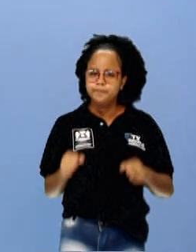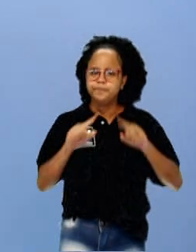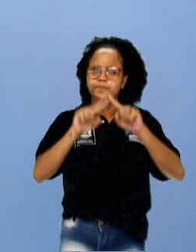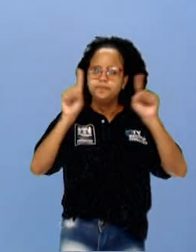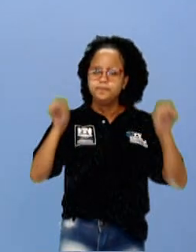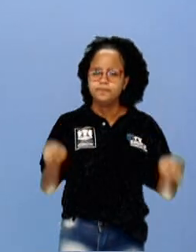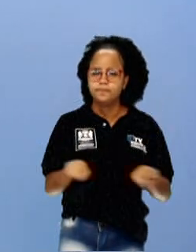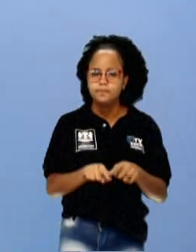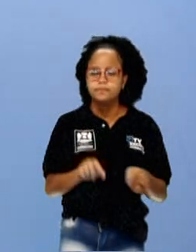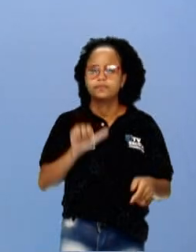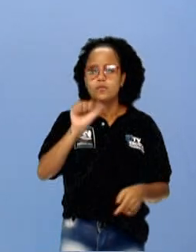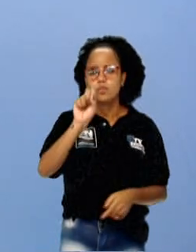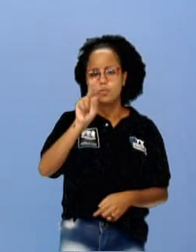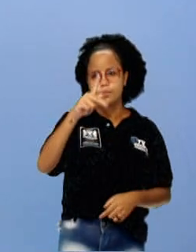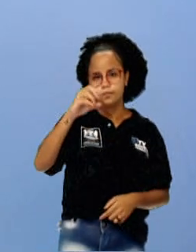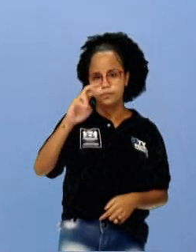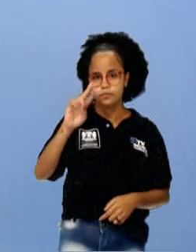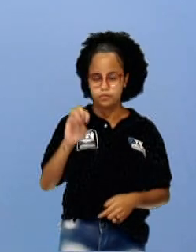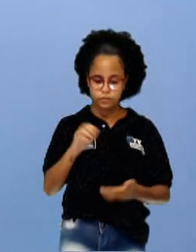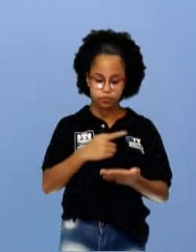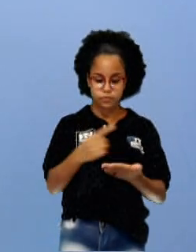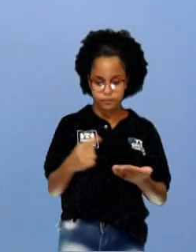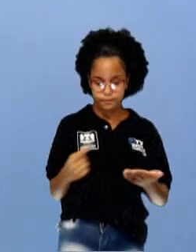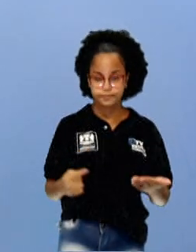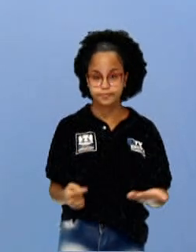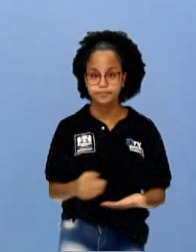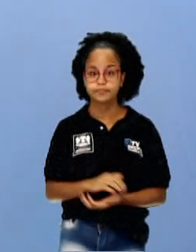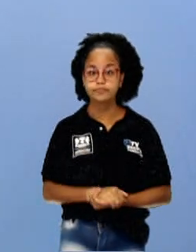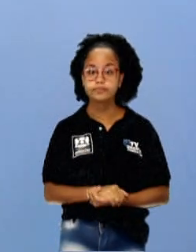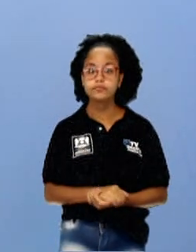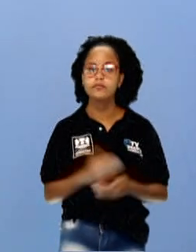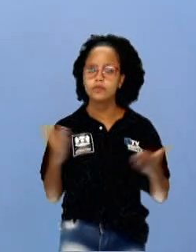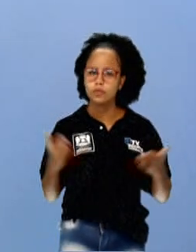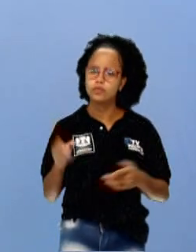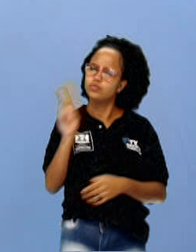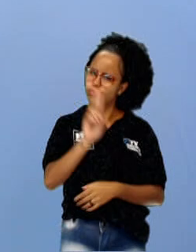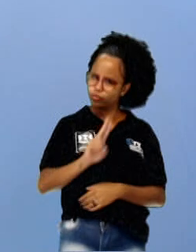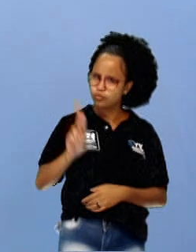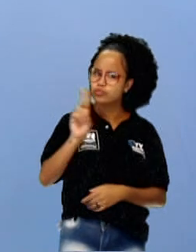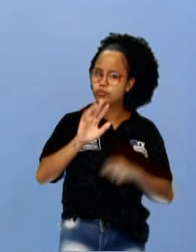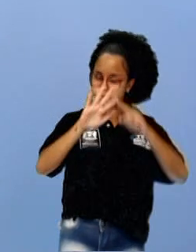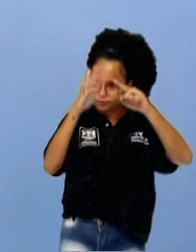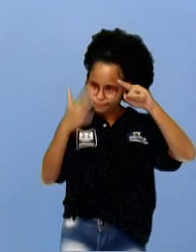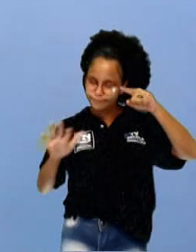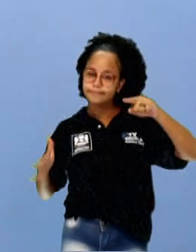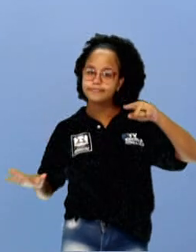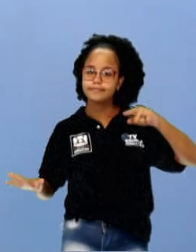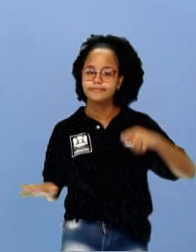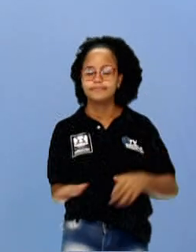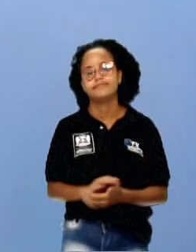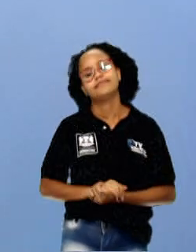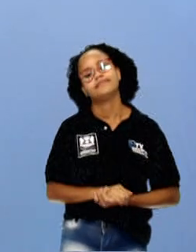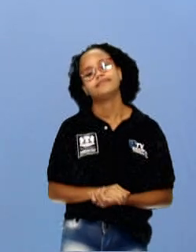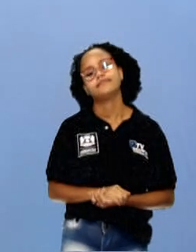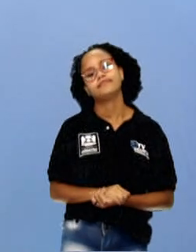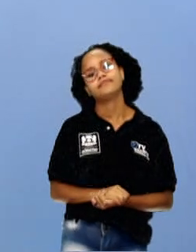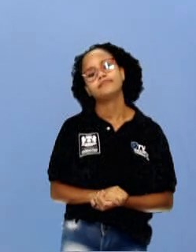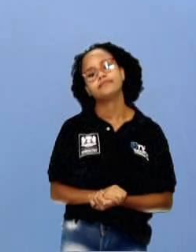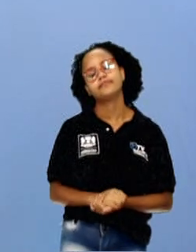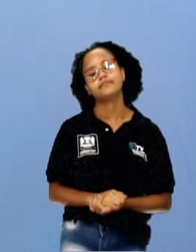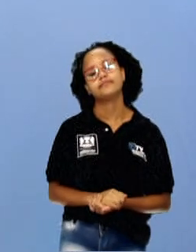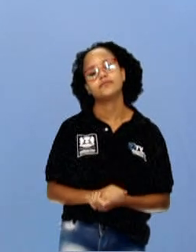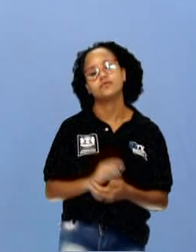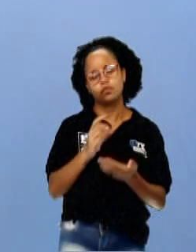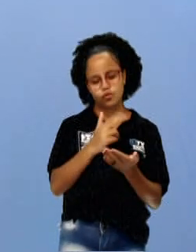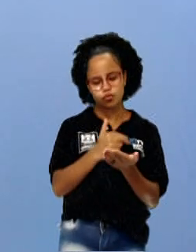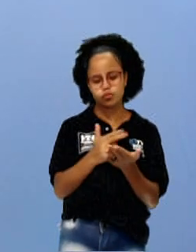papel, ou vocês podem fazer no caderno de desenho que vocês ganharam. Tá certo? Agora, usem a folha como material não convencional e com